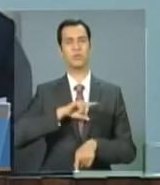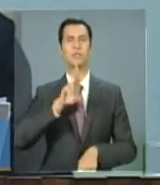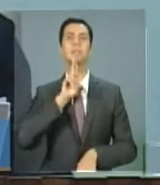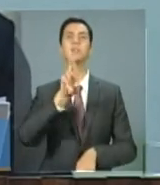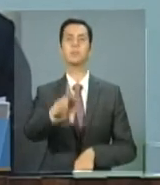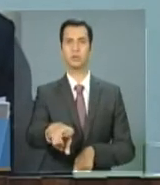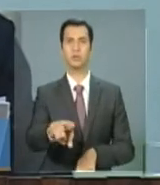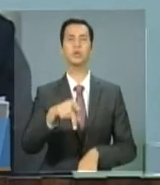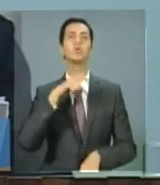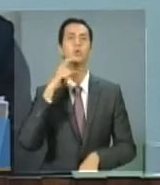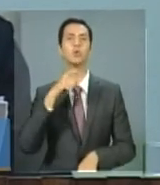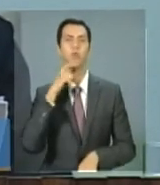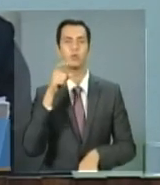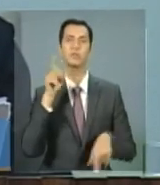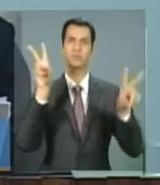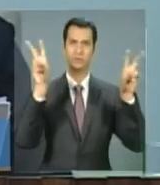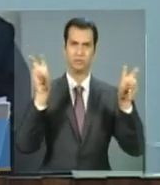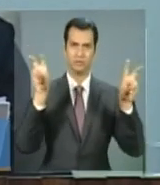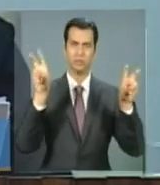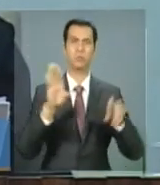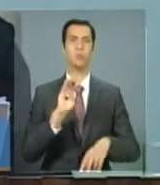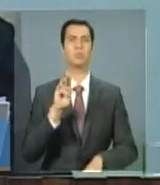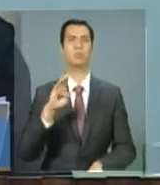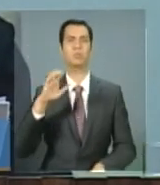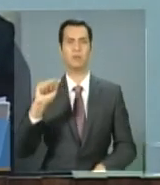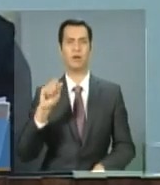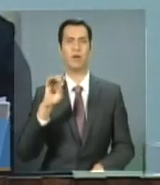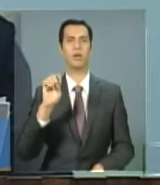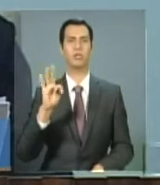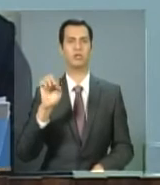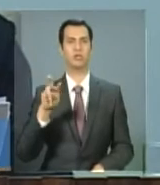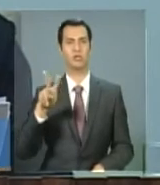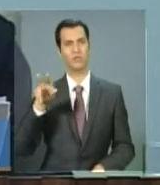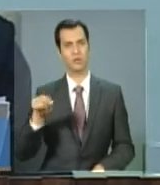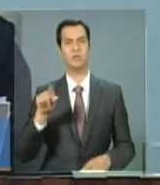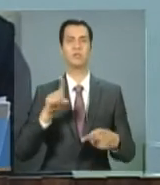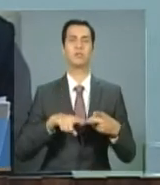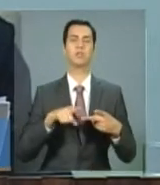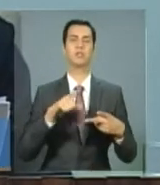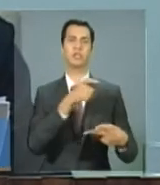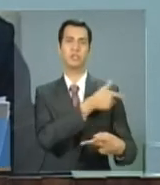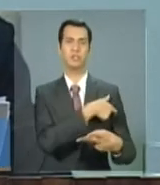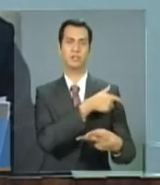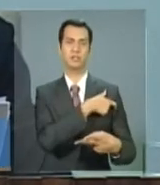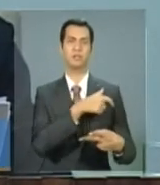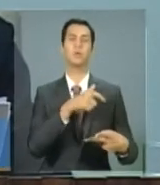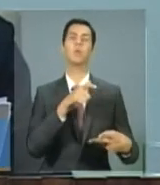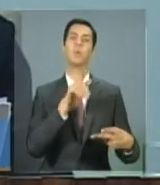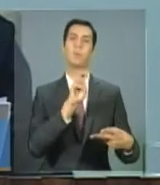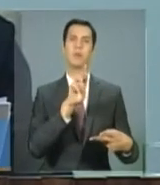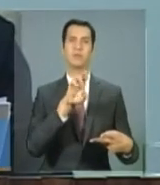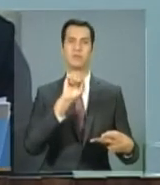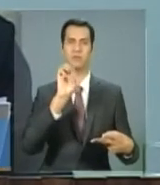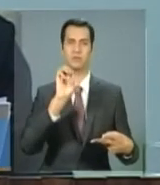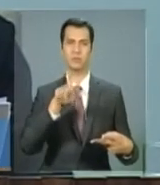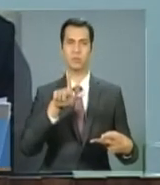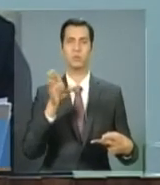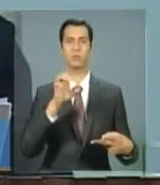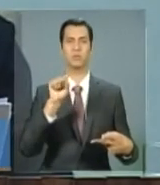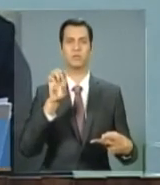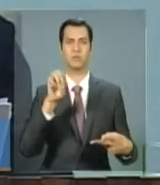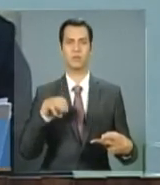referentes aos temas da busca ativa e da gestão do Brasil Sem Miséria, em âmbito